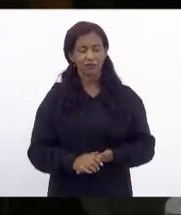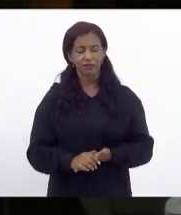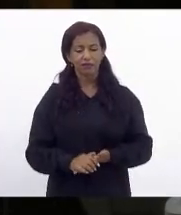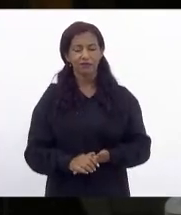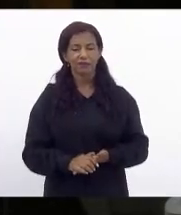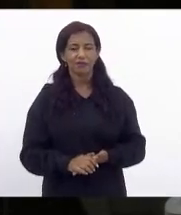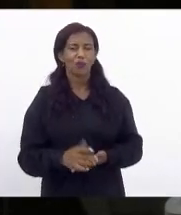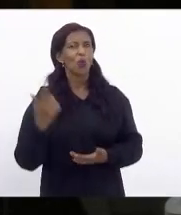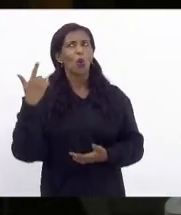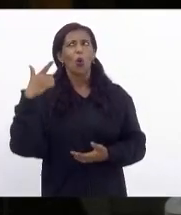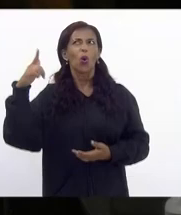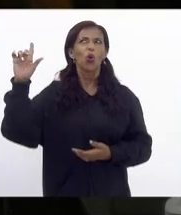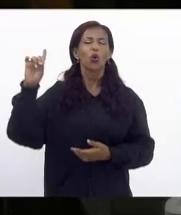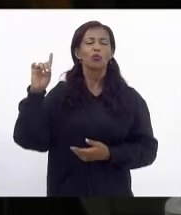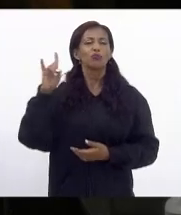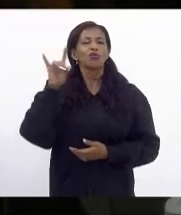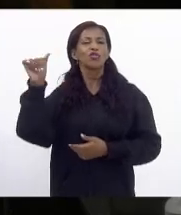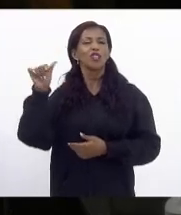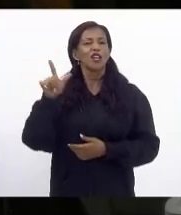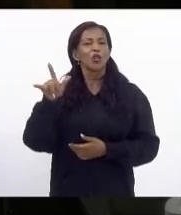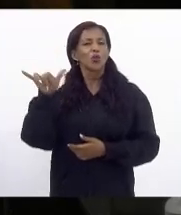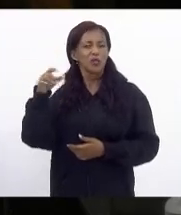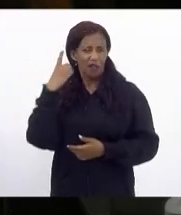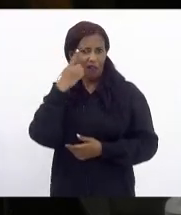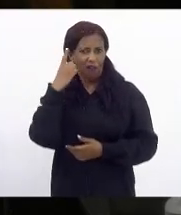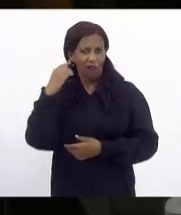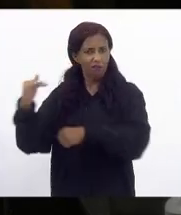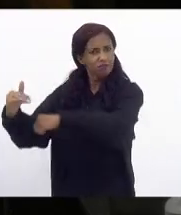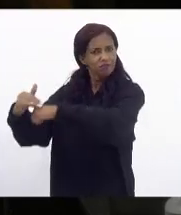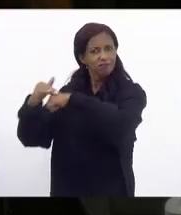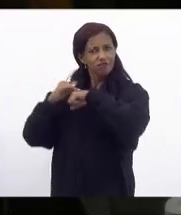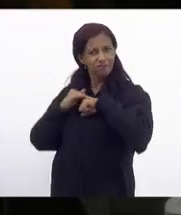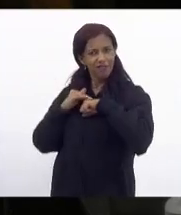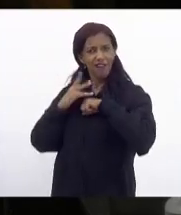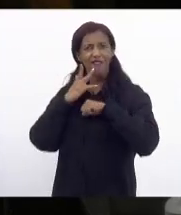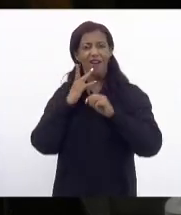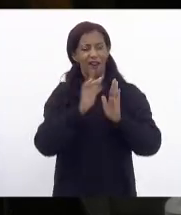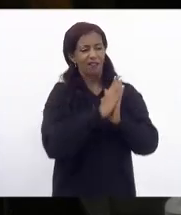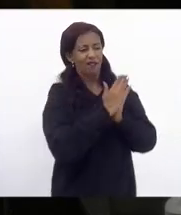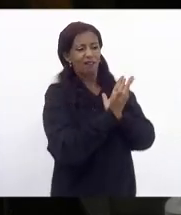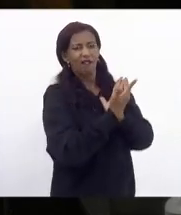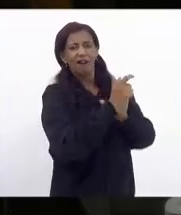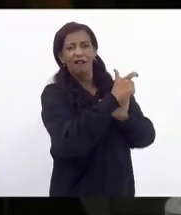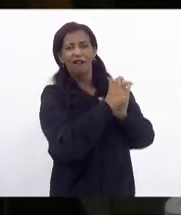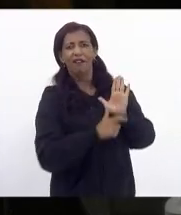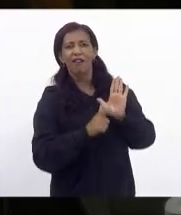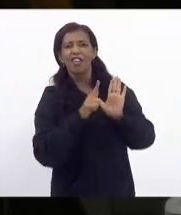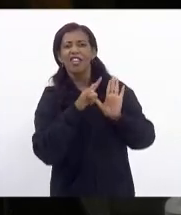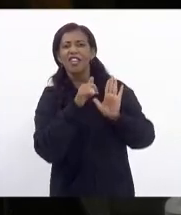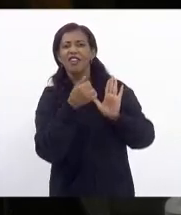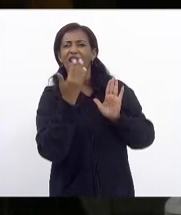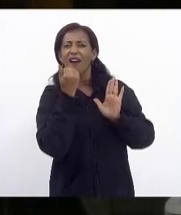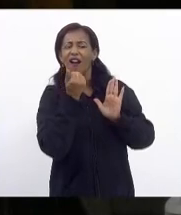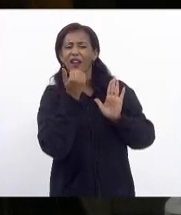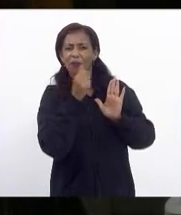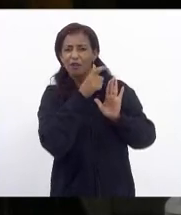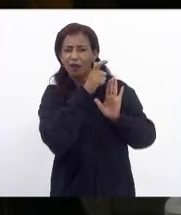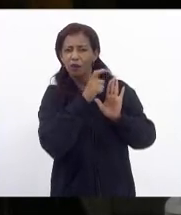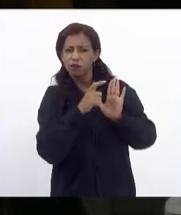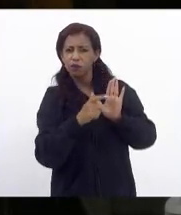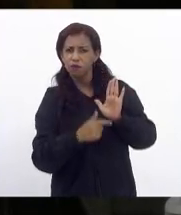a Lucinha conversava comigo sobre o guia alimentar que a União